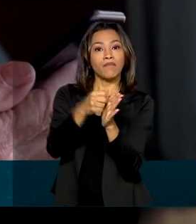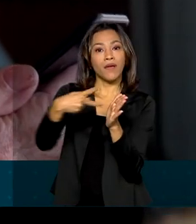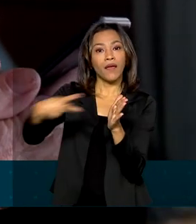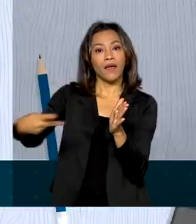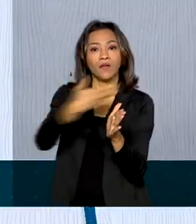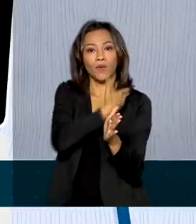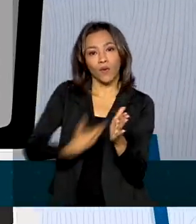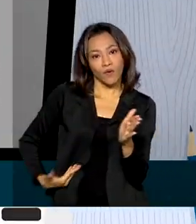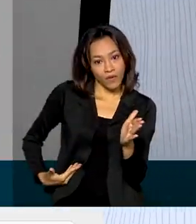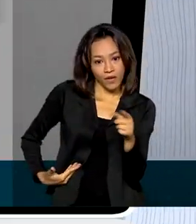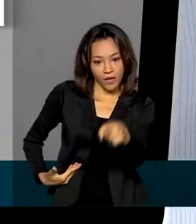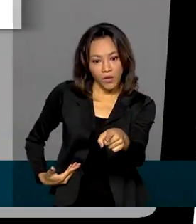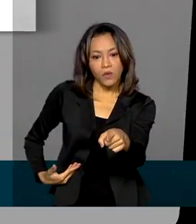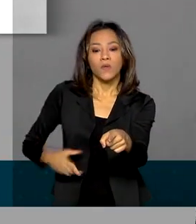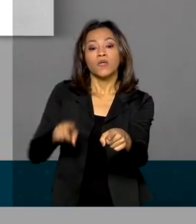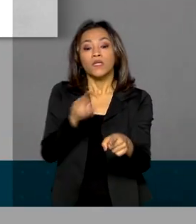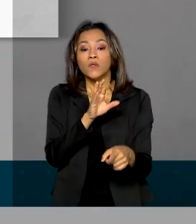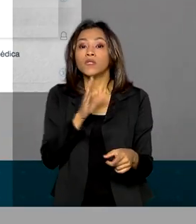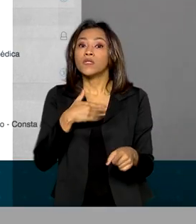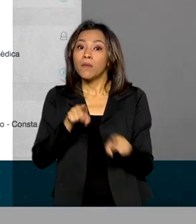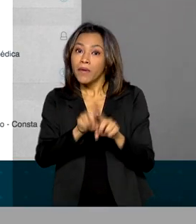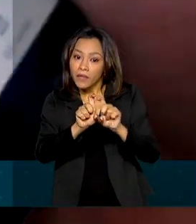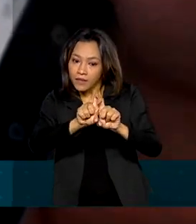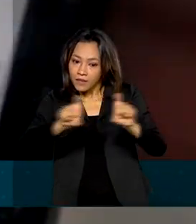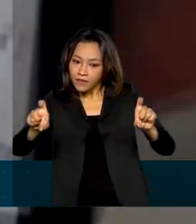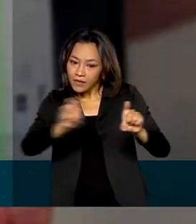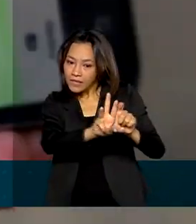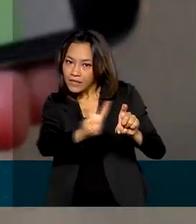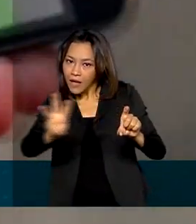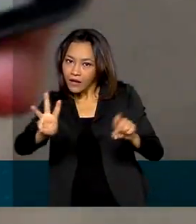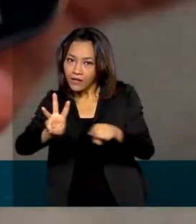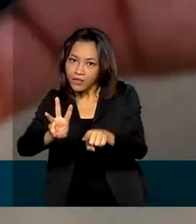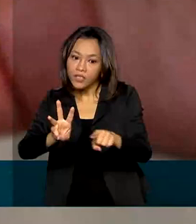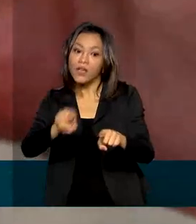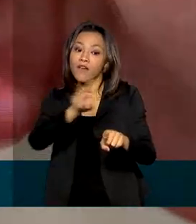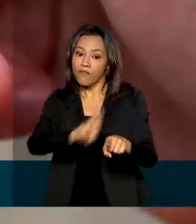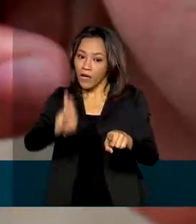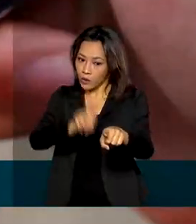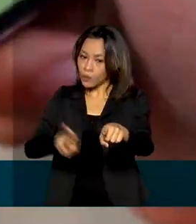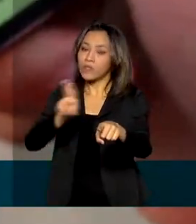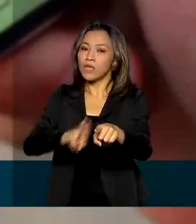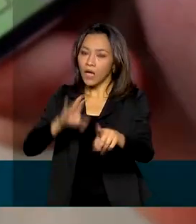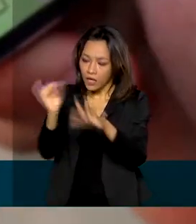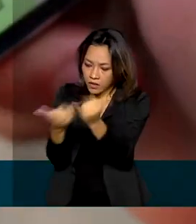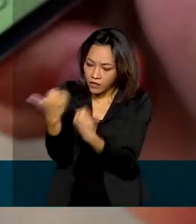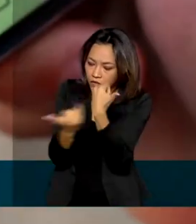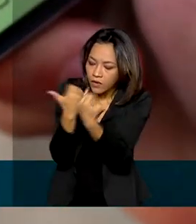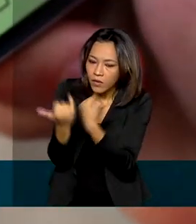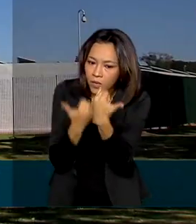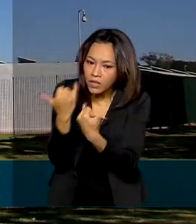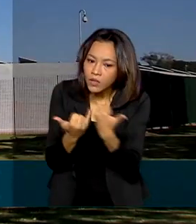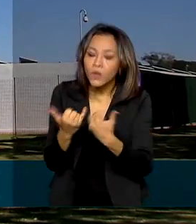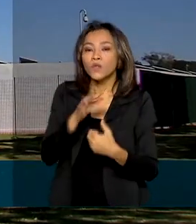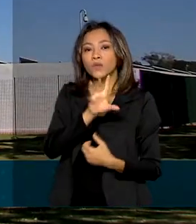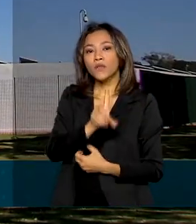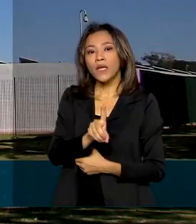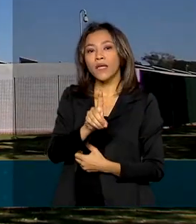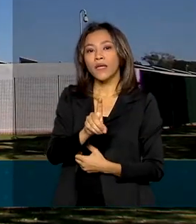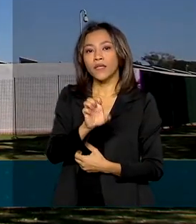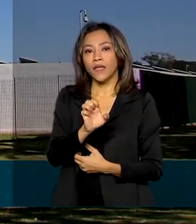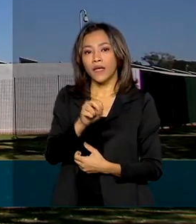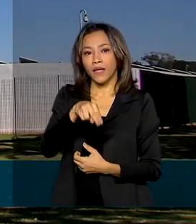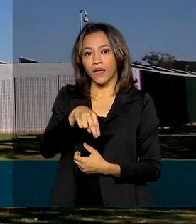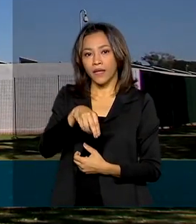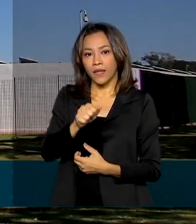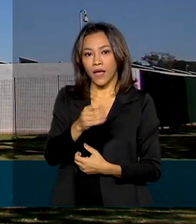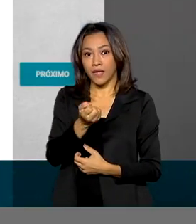governo digital e do meu INSS. O sistema vai usar a base de dados do Denatran e do Tribunal